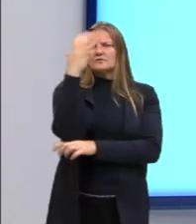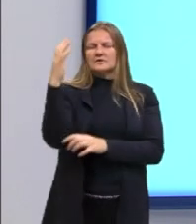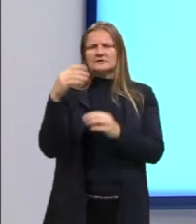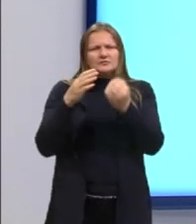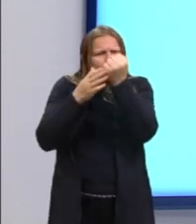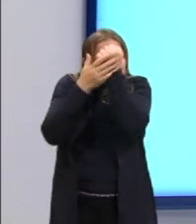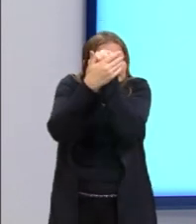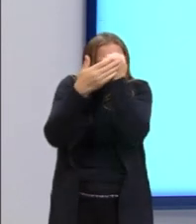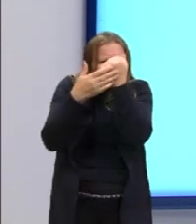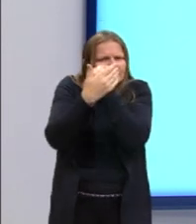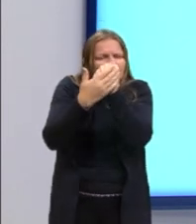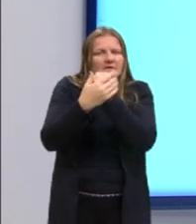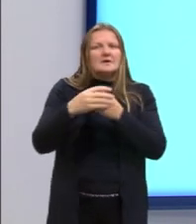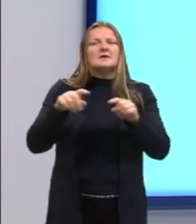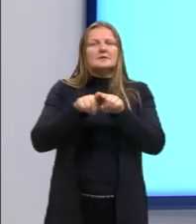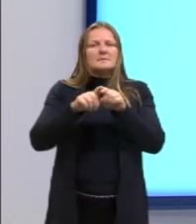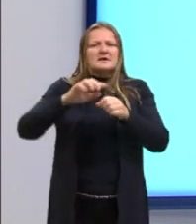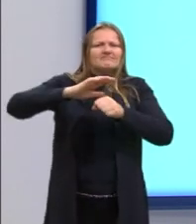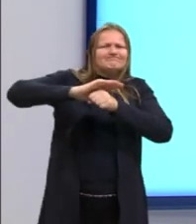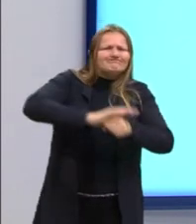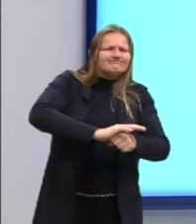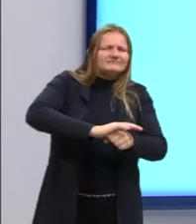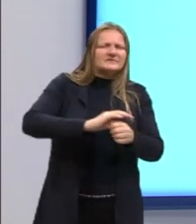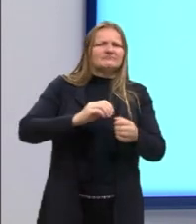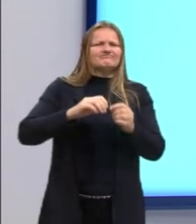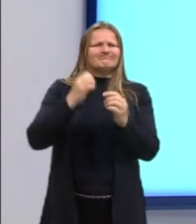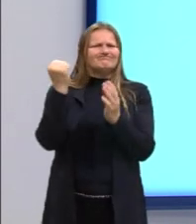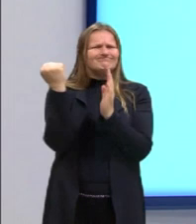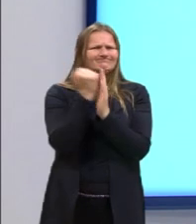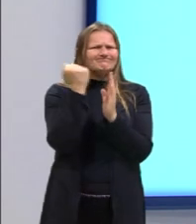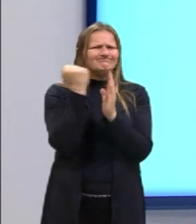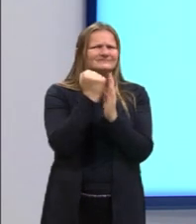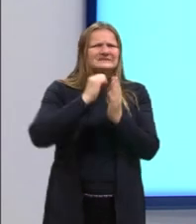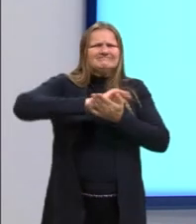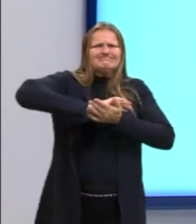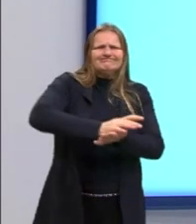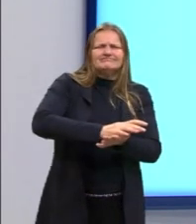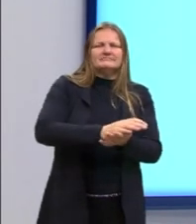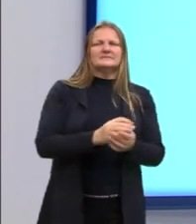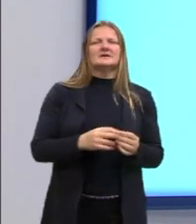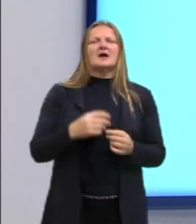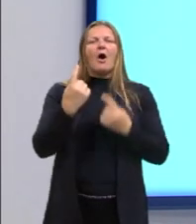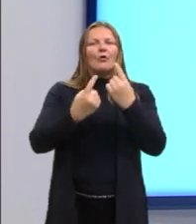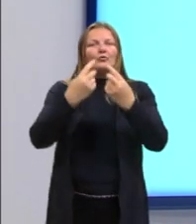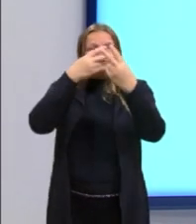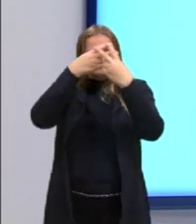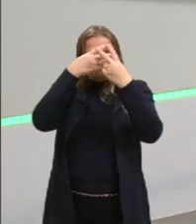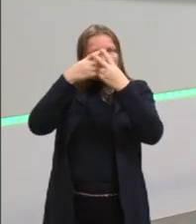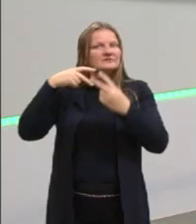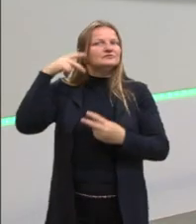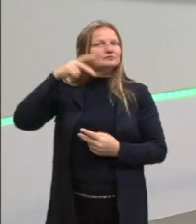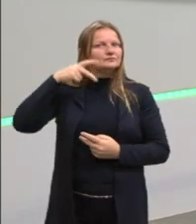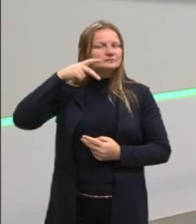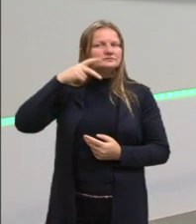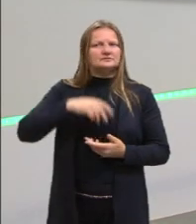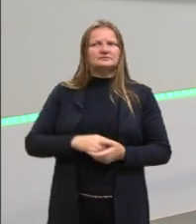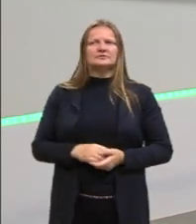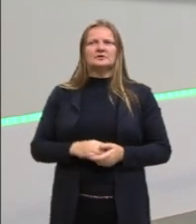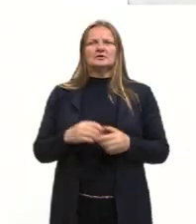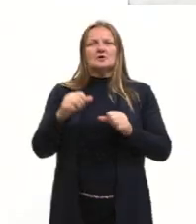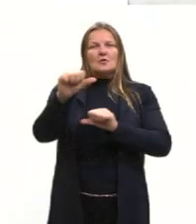Foram também reprimidos, mortos, torturados. Aqui, presos políticos que foram